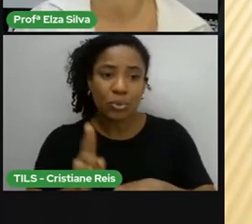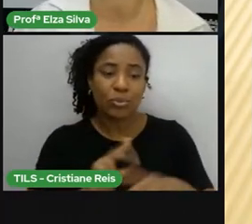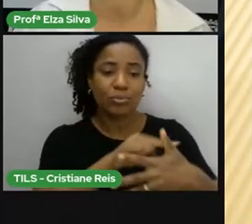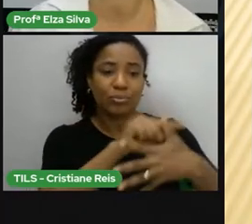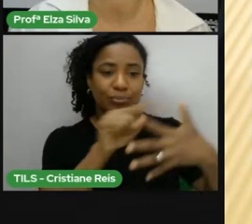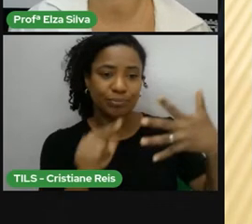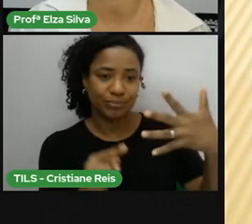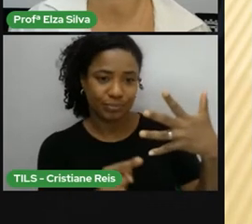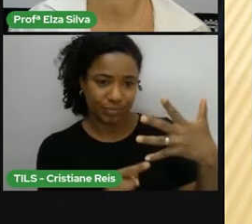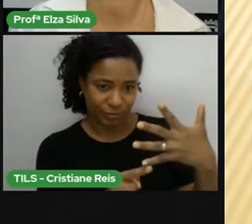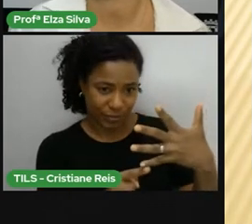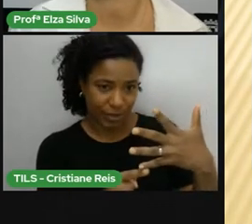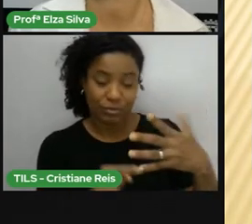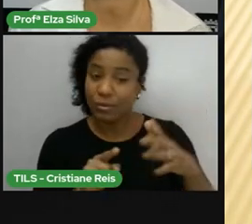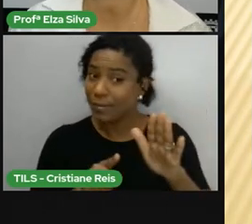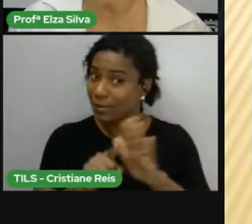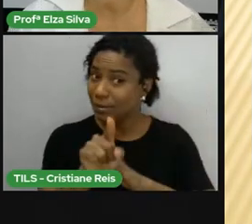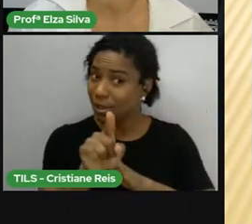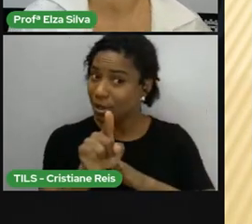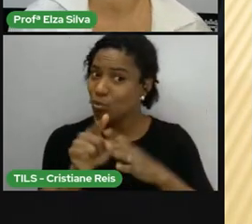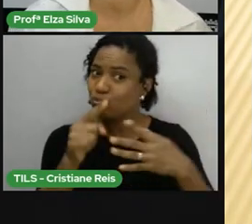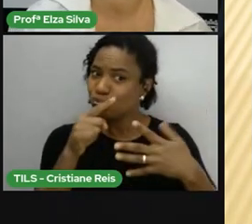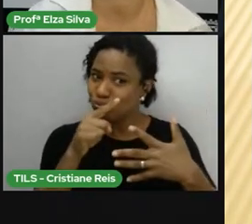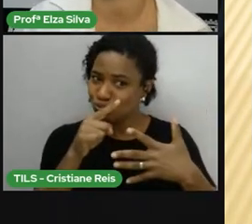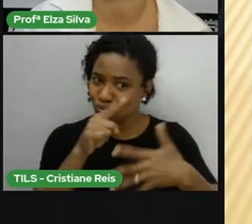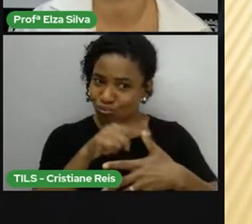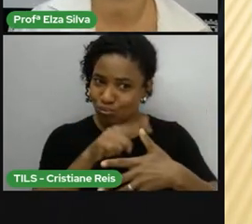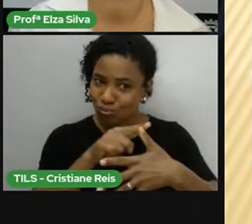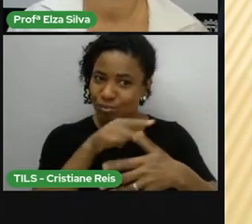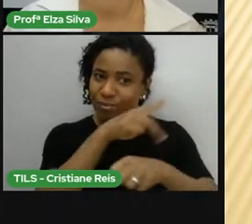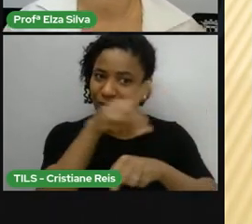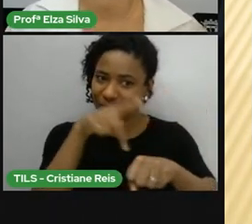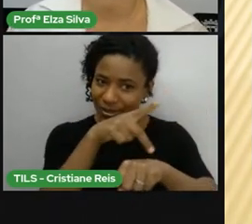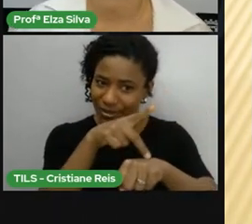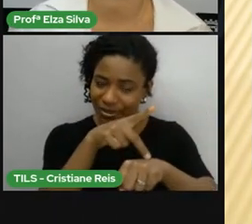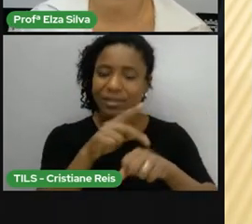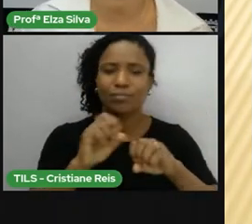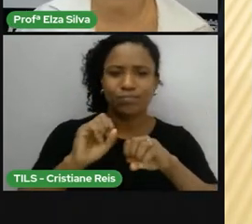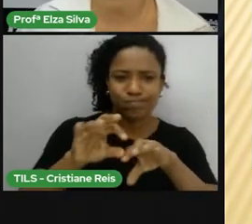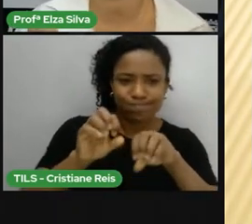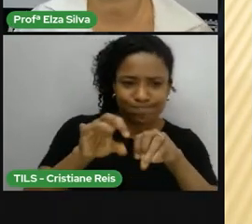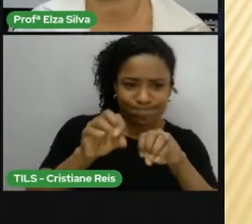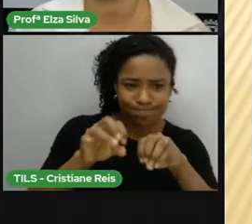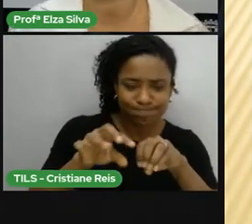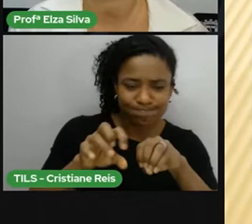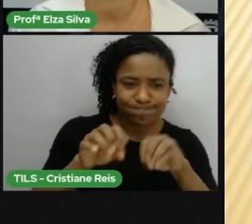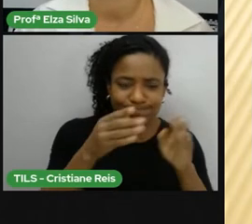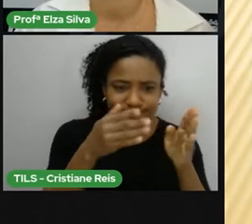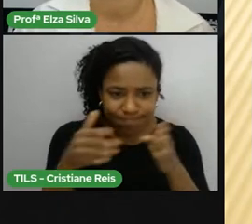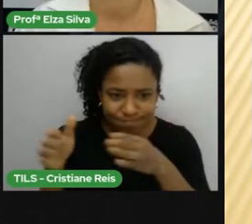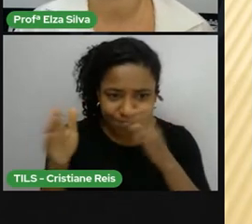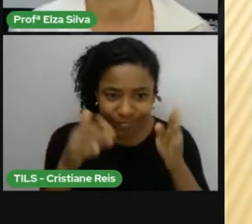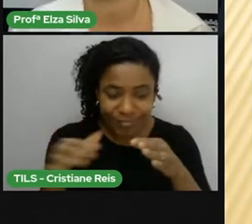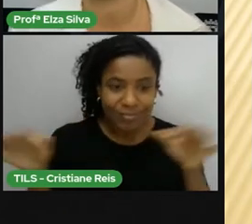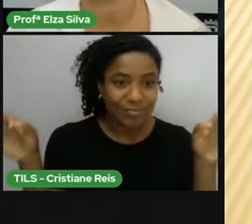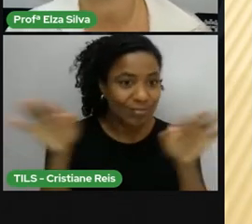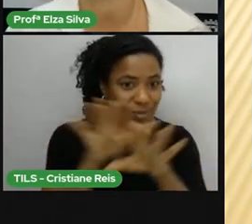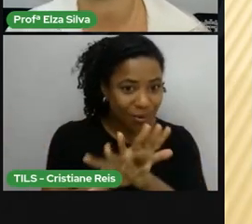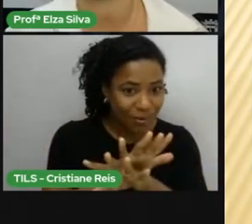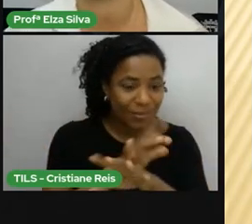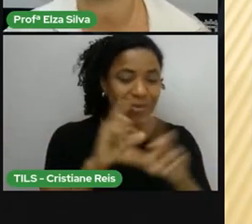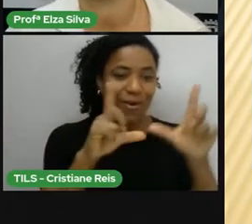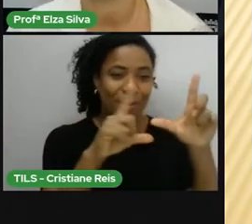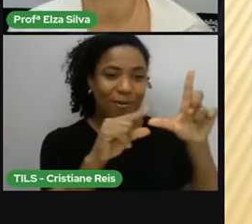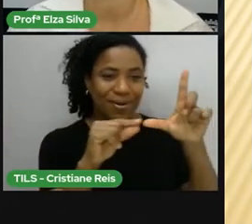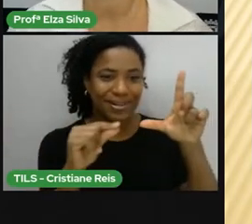momento Eu vou fazer Apenas uma vez Mas depois Que terminar a aula Vocês podem Acessar o link Que está abaixo No